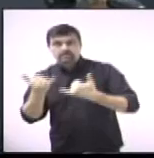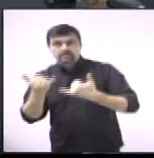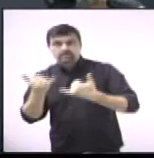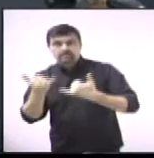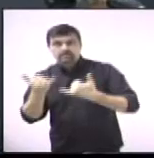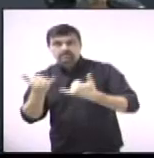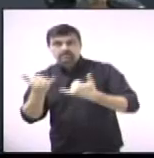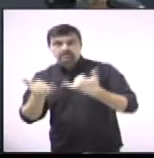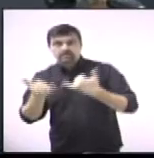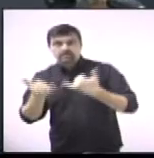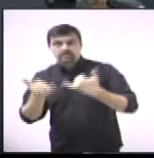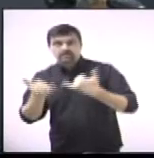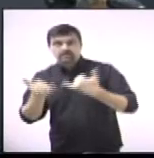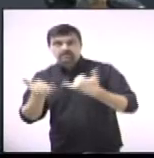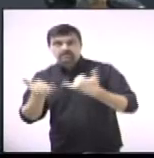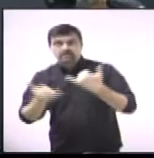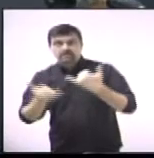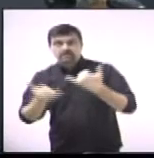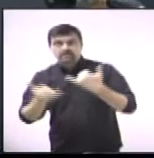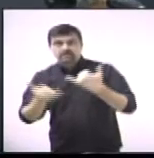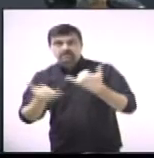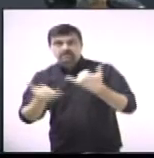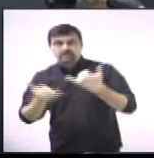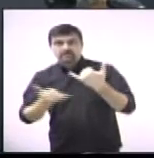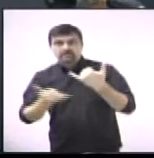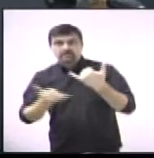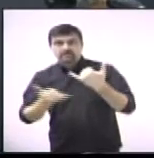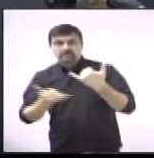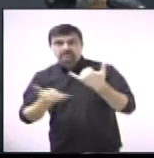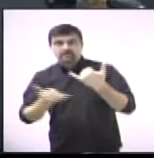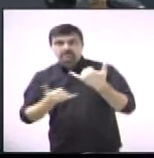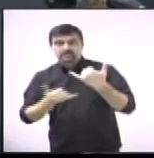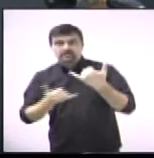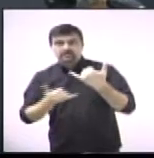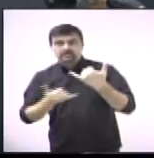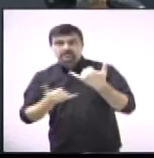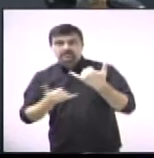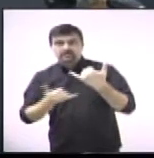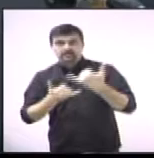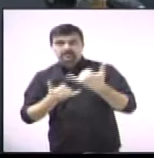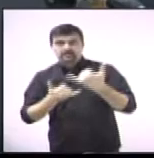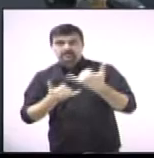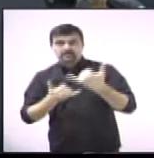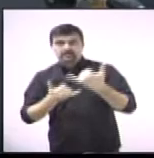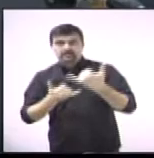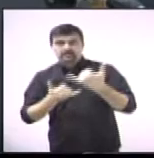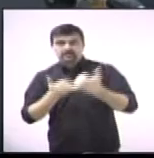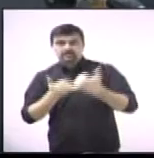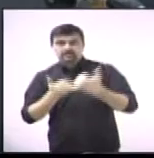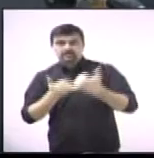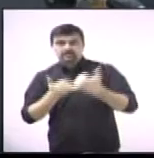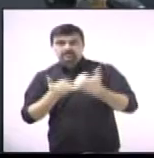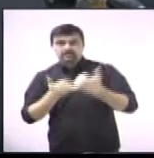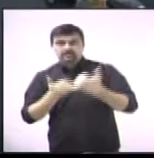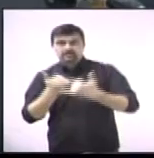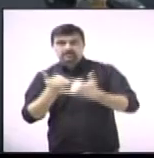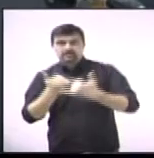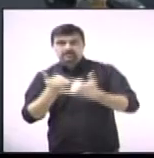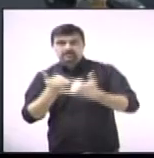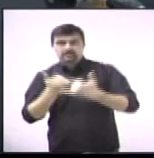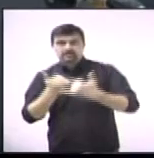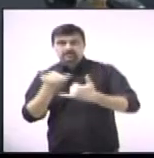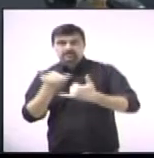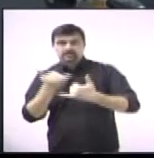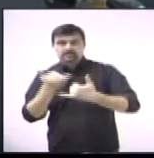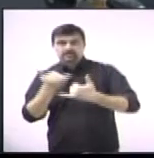1 no bairro Balneário Tropical. 383 do vereador Ducas Elato indica ao